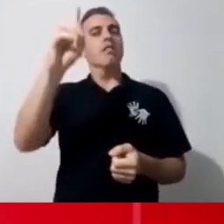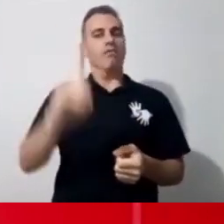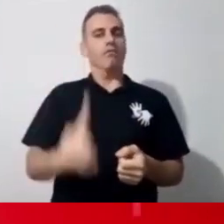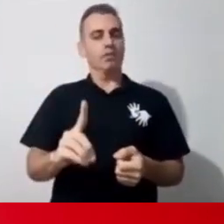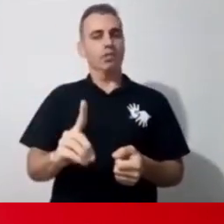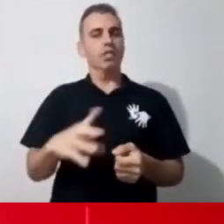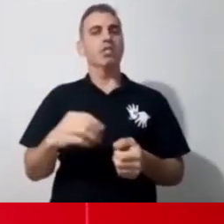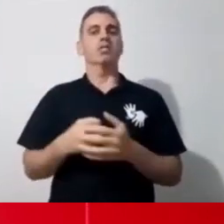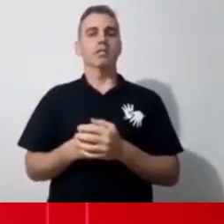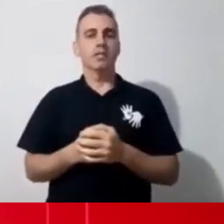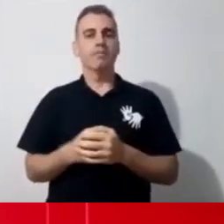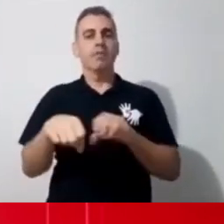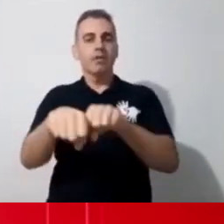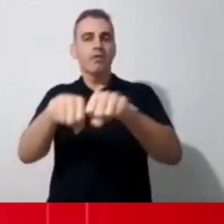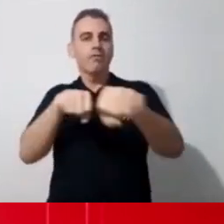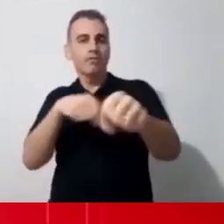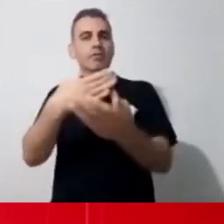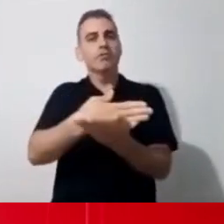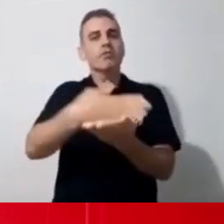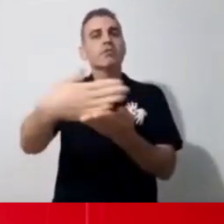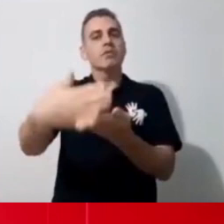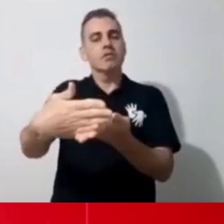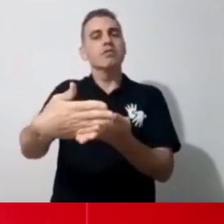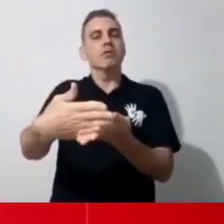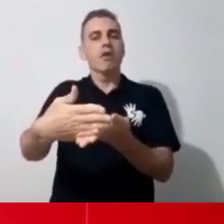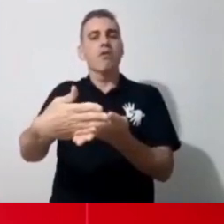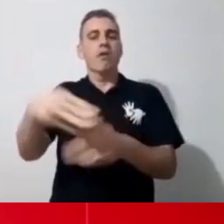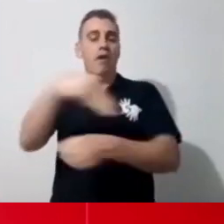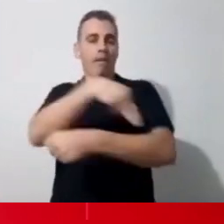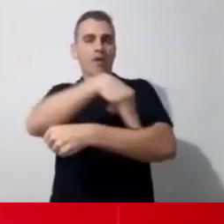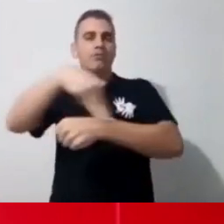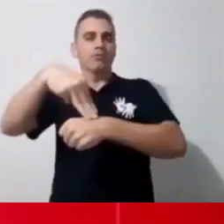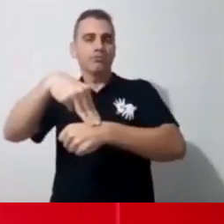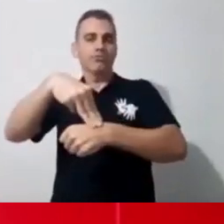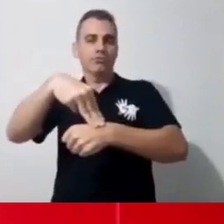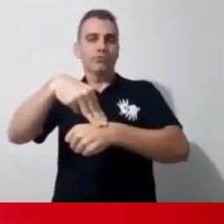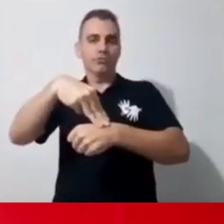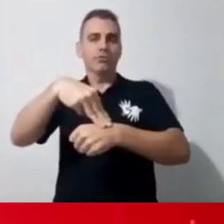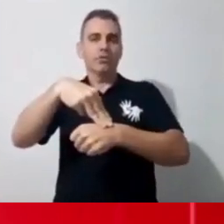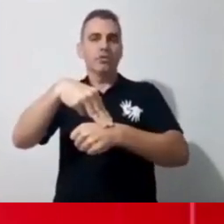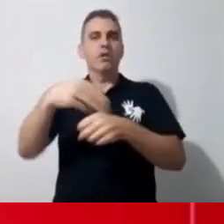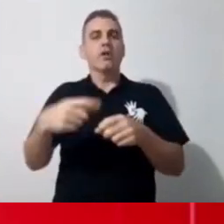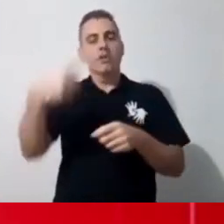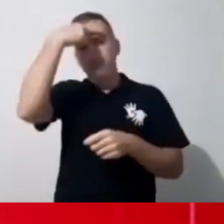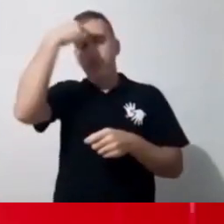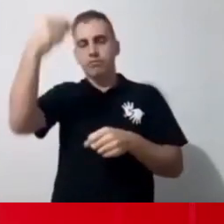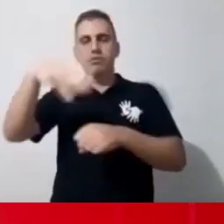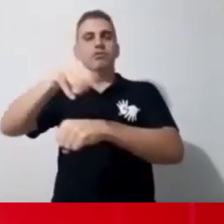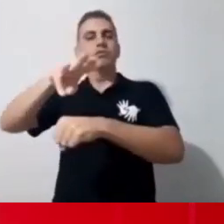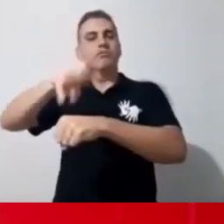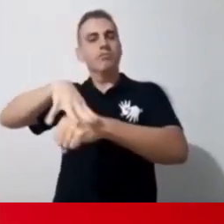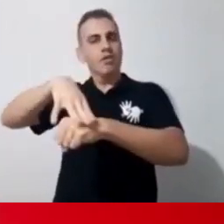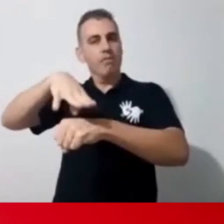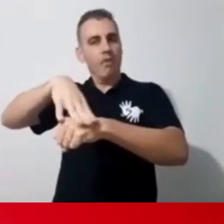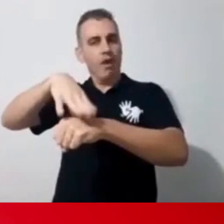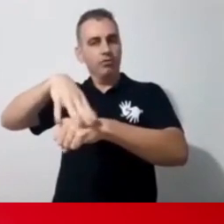formação inicial magistério, a minha faculdade de matemática e eu